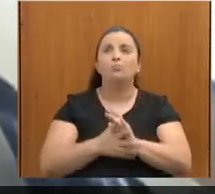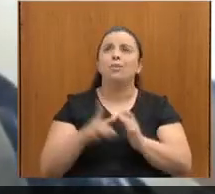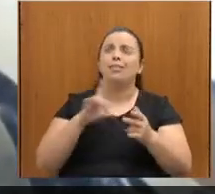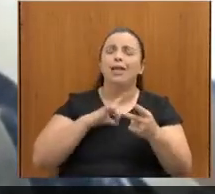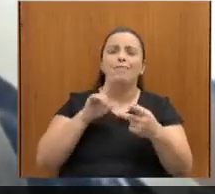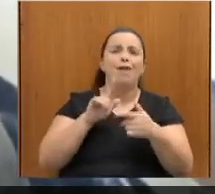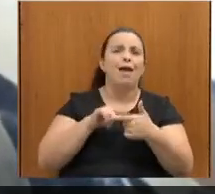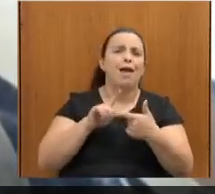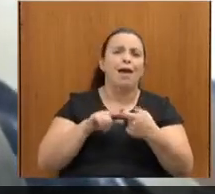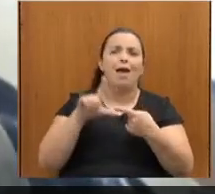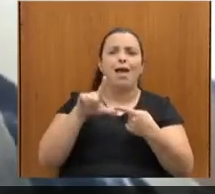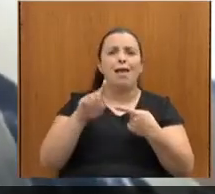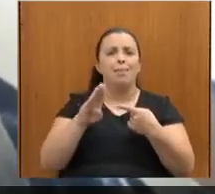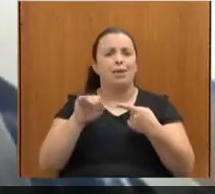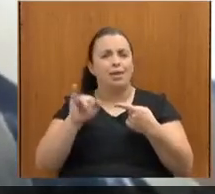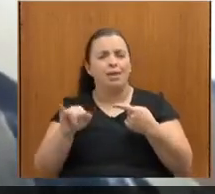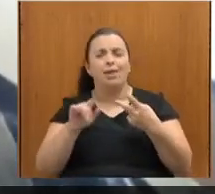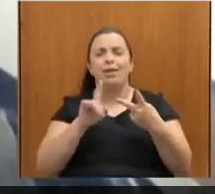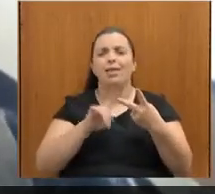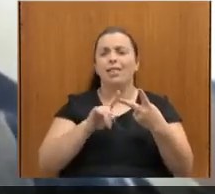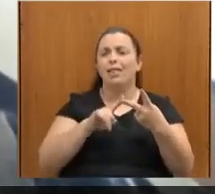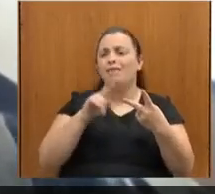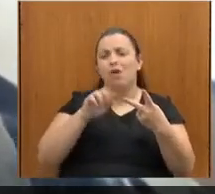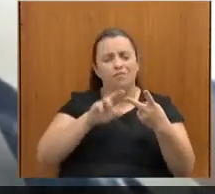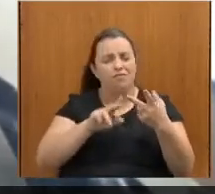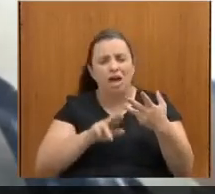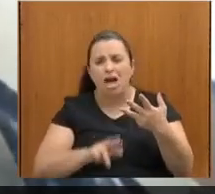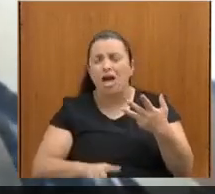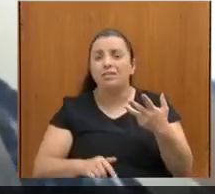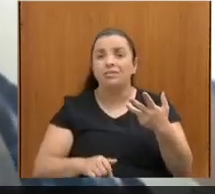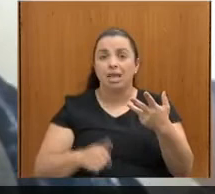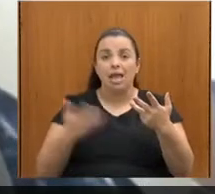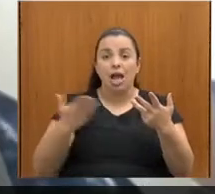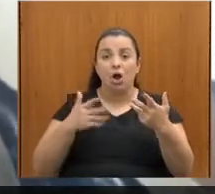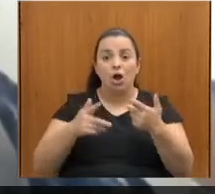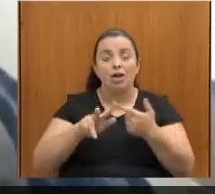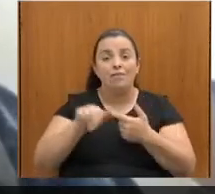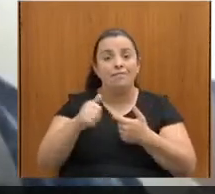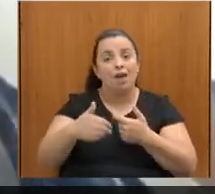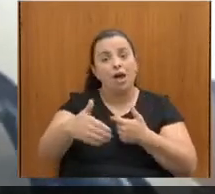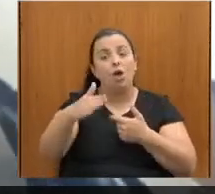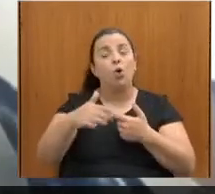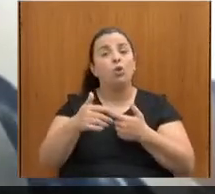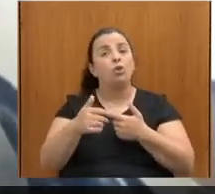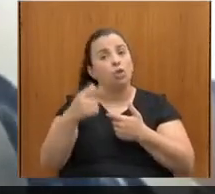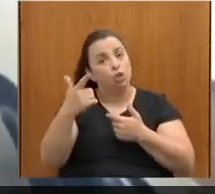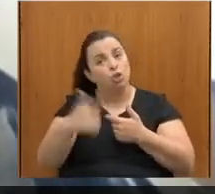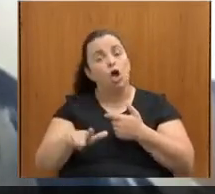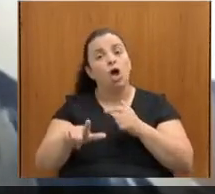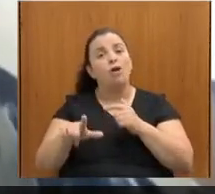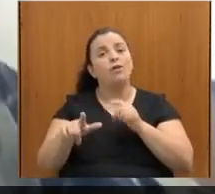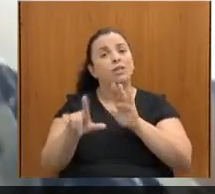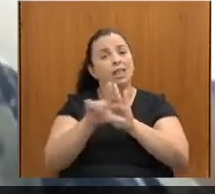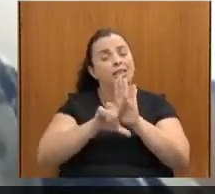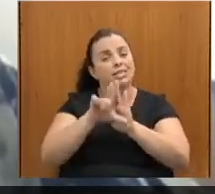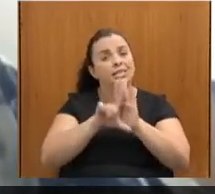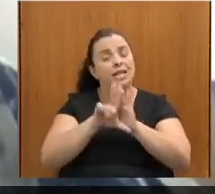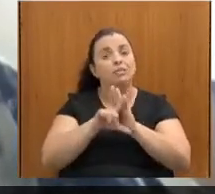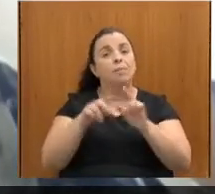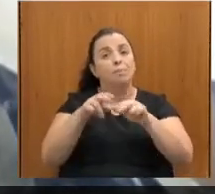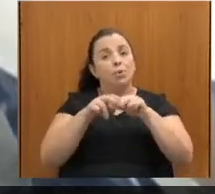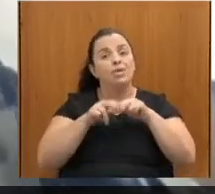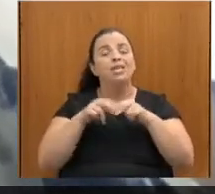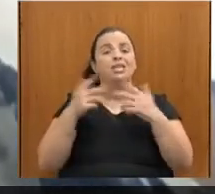e temos agora várias outras iniciativas em função desses dois dispositivos legais. Então, a gente tem